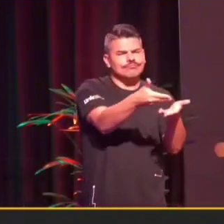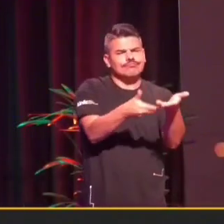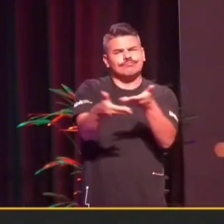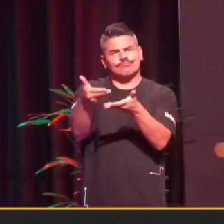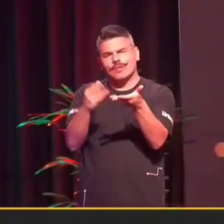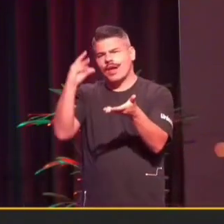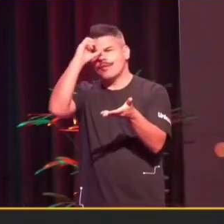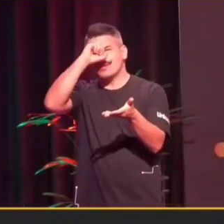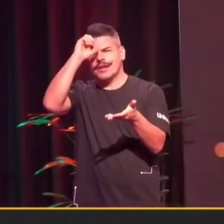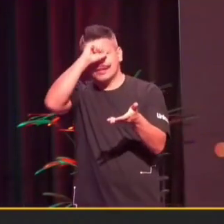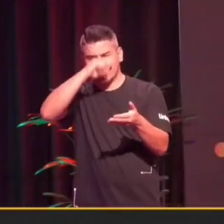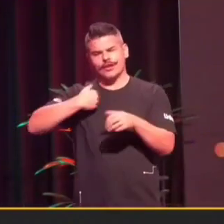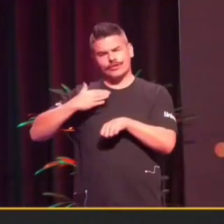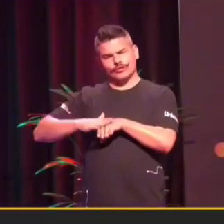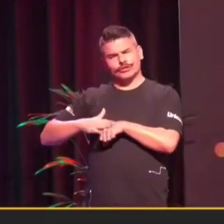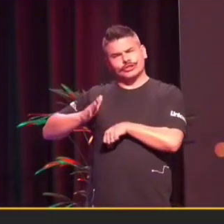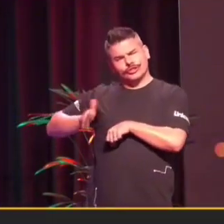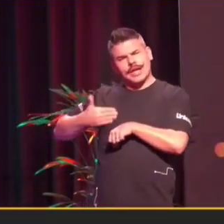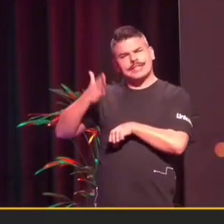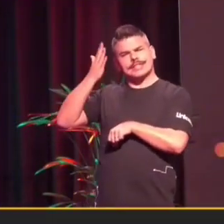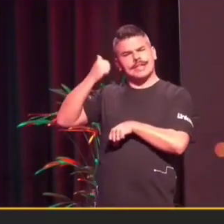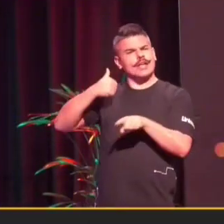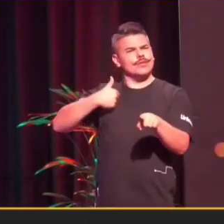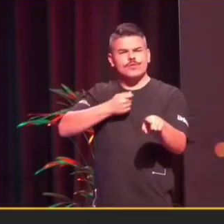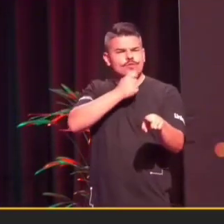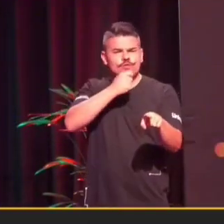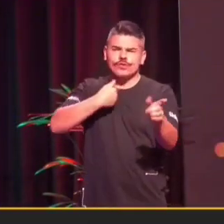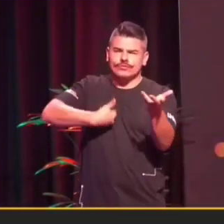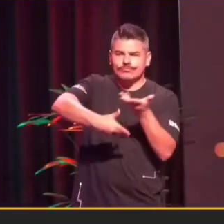Aprendam, troquem as boas práticas. E sucesso para todos.